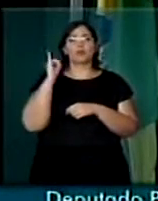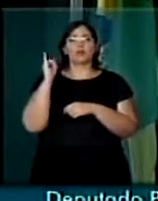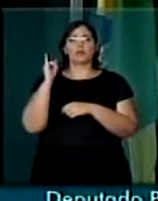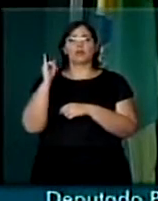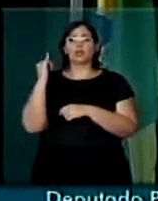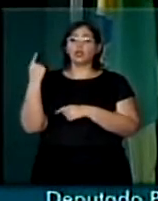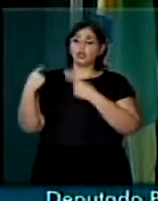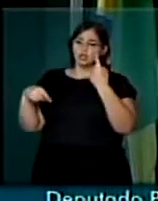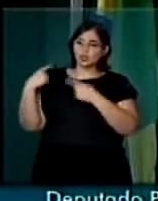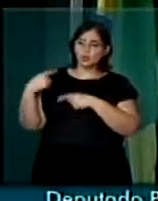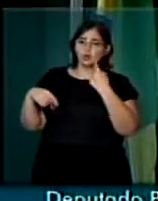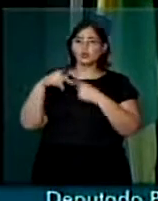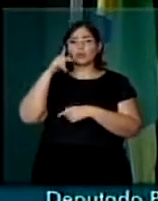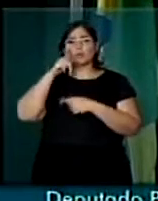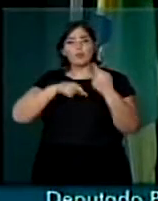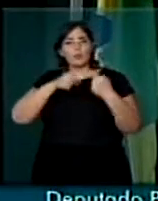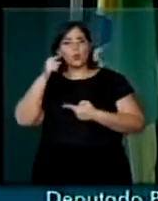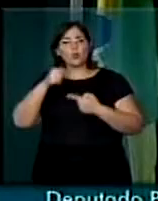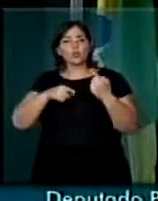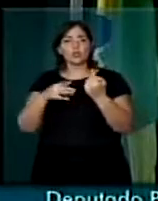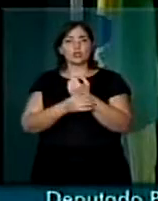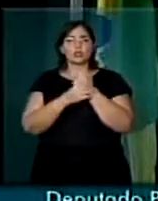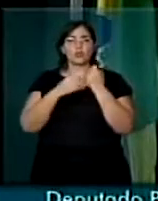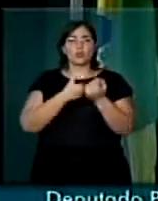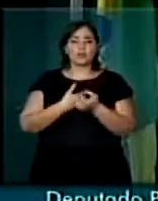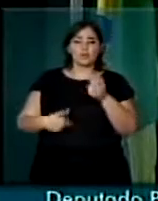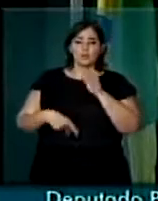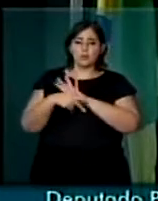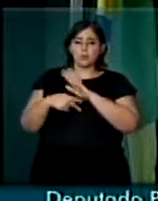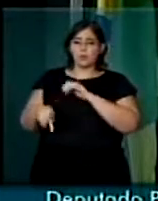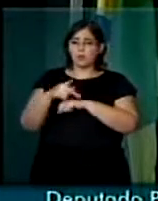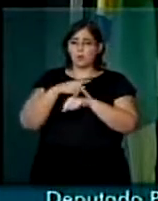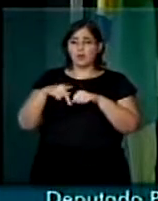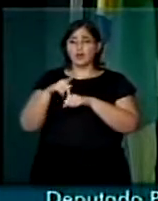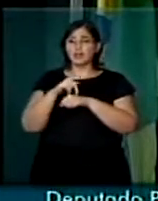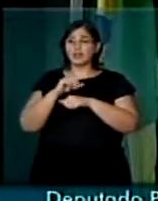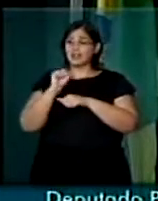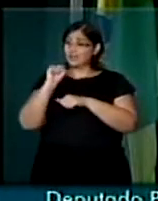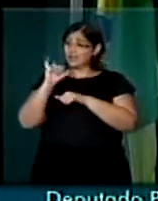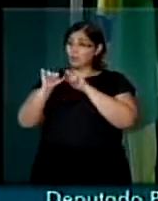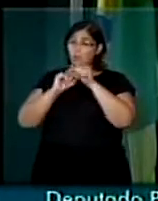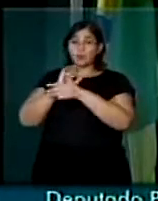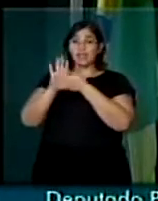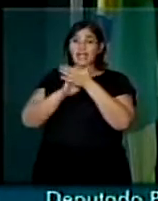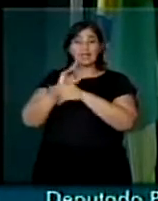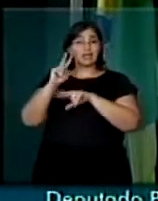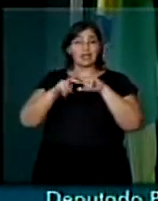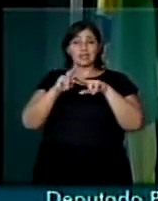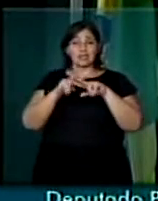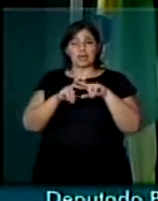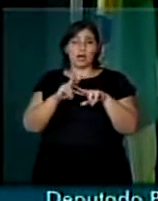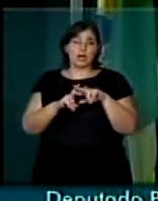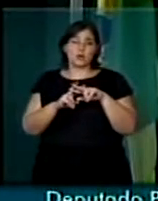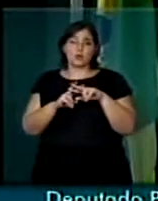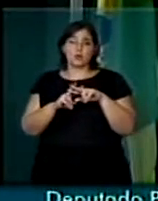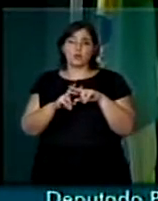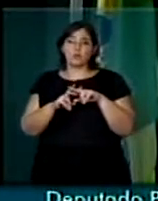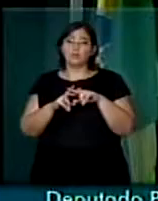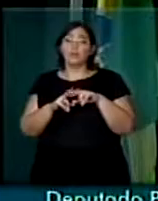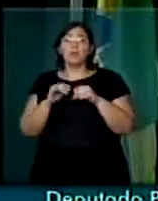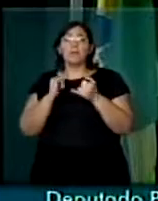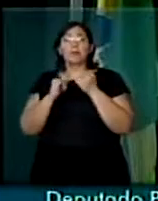Discutir uma política de segurança pública no país sem mudar radicalmente a realidade do sistema carcerário é